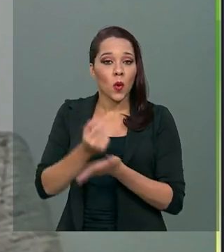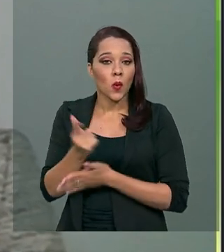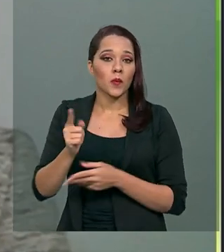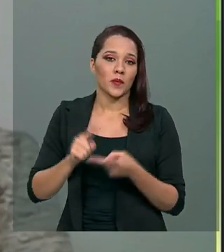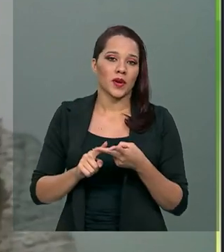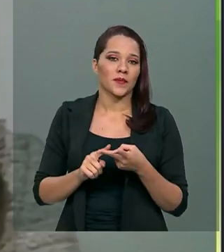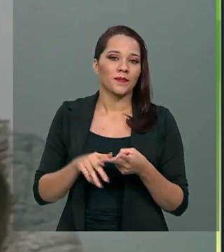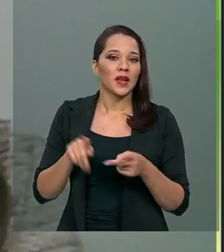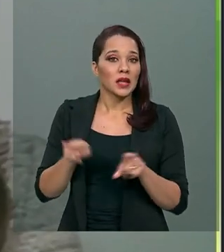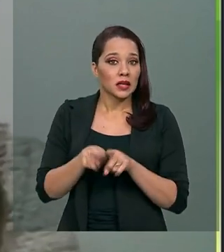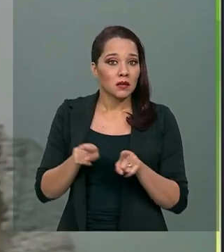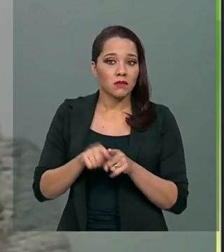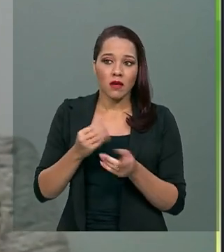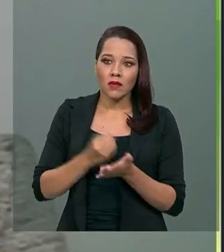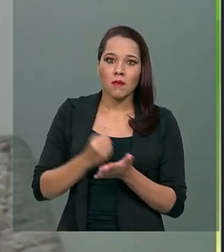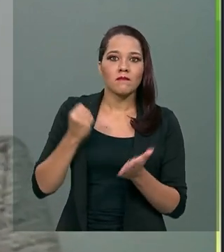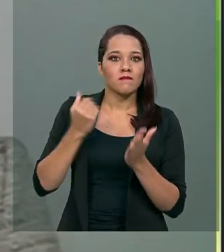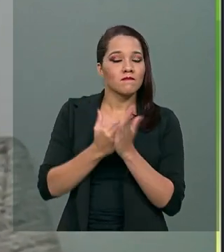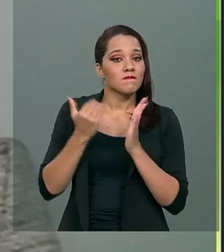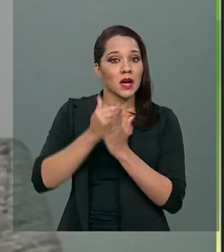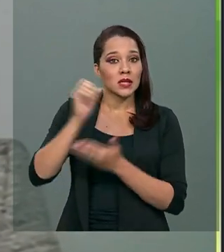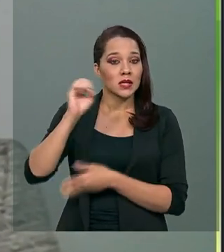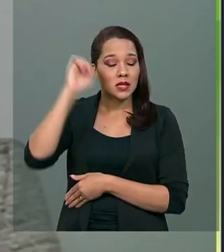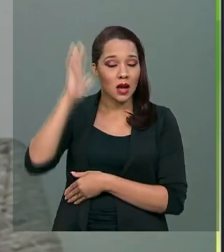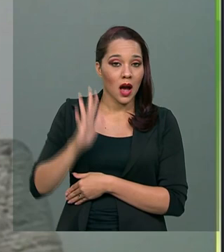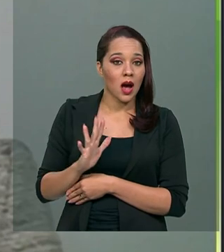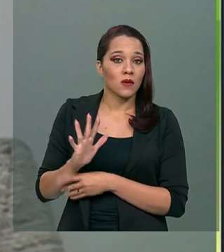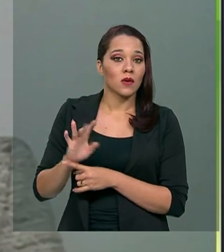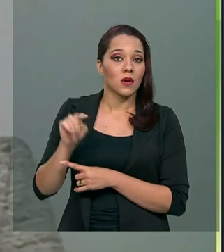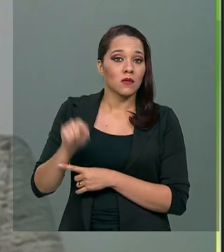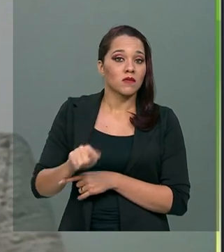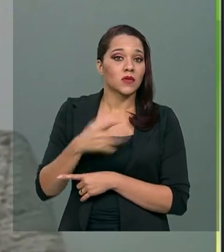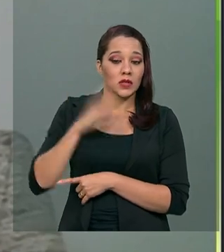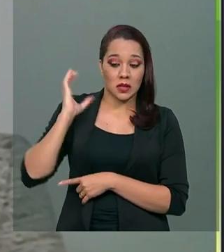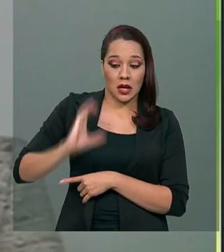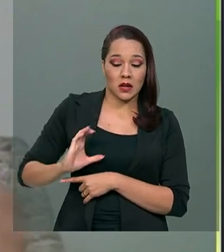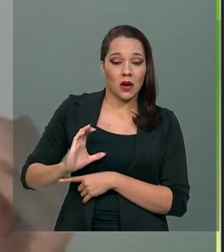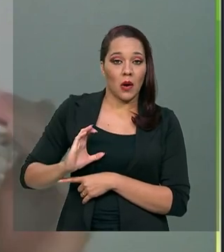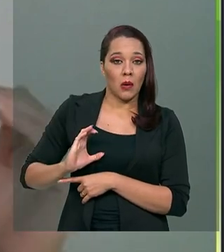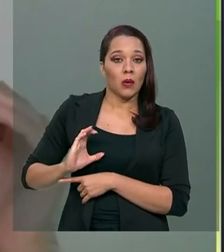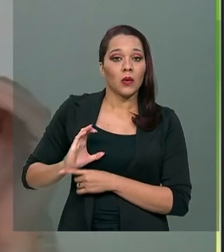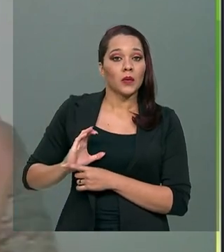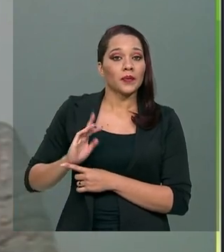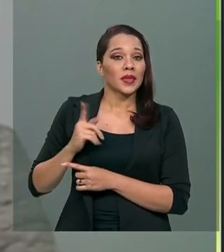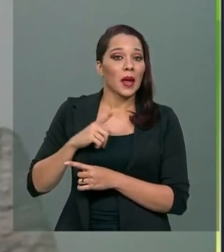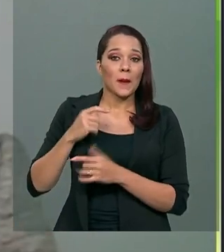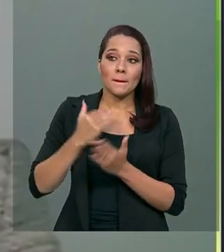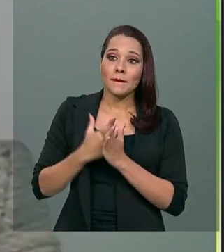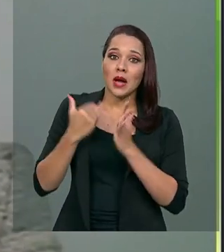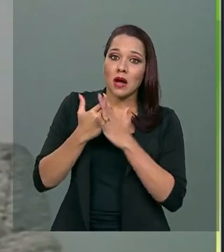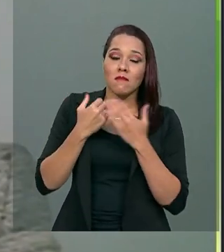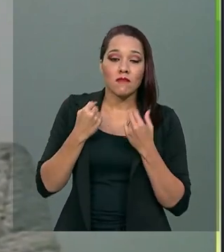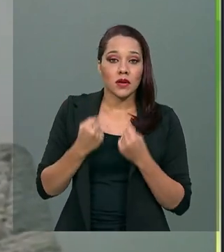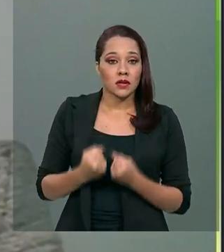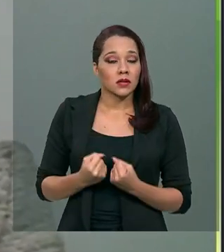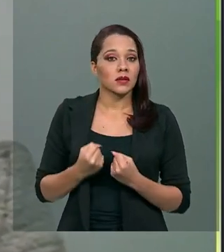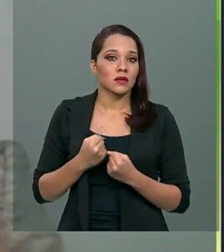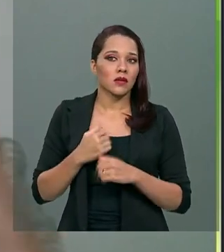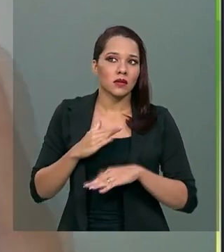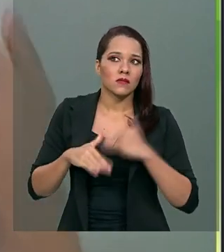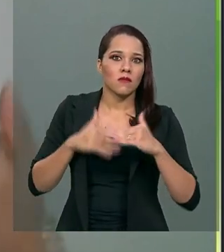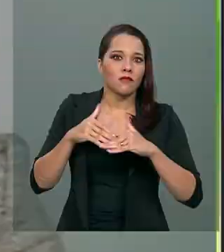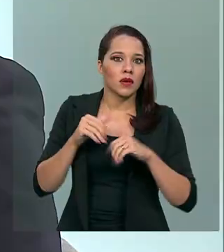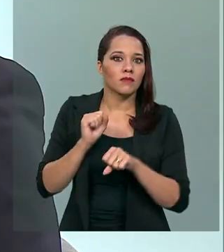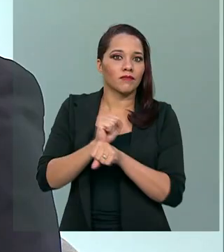tributação que onera mais o cidadão, que é a tributação que tem um peso maior e que trava o desenvolvimento,